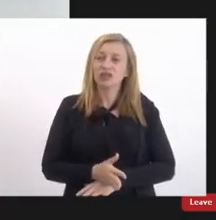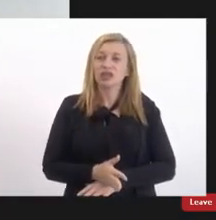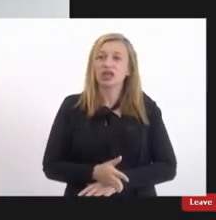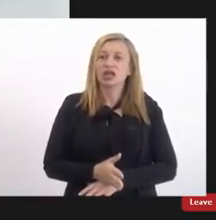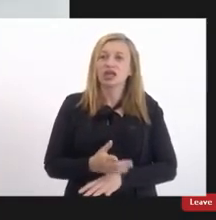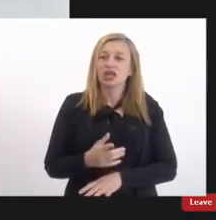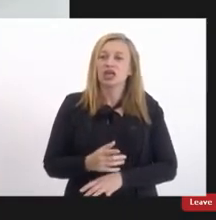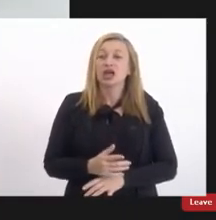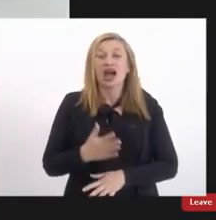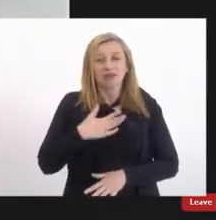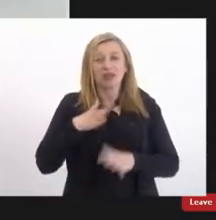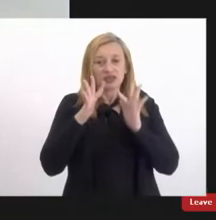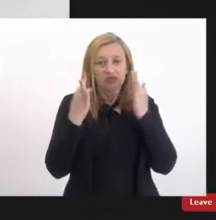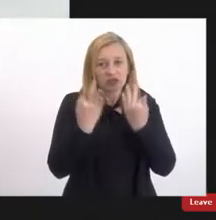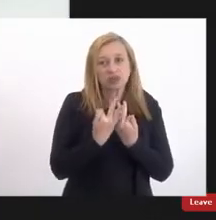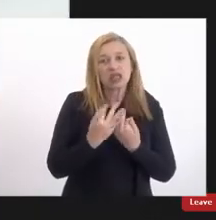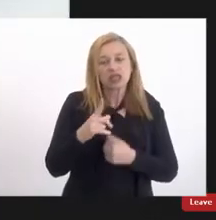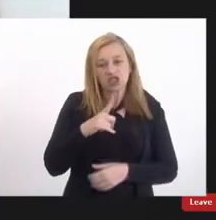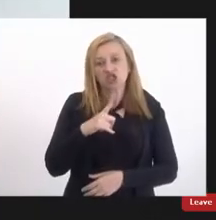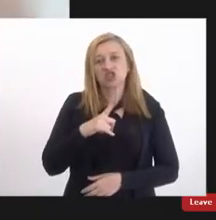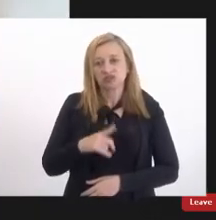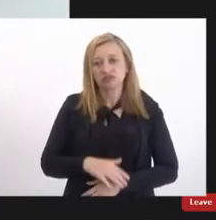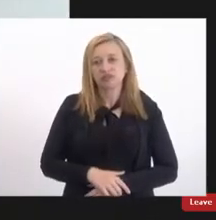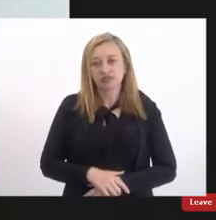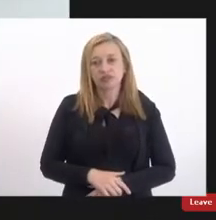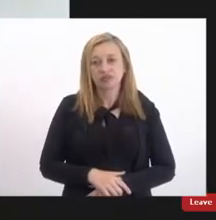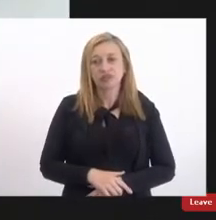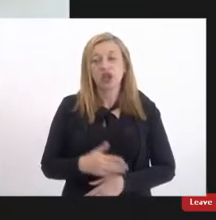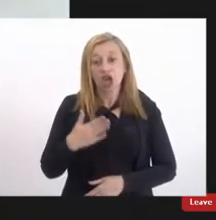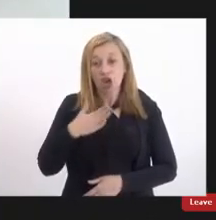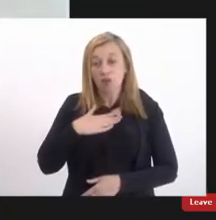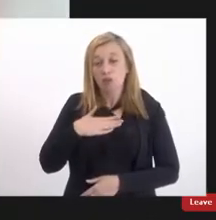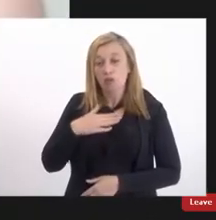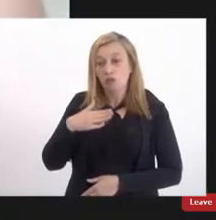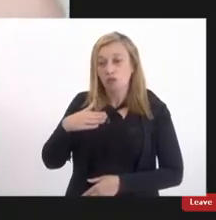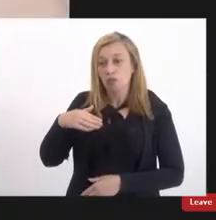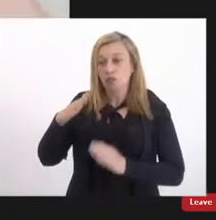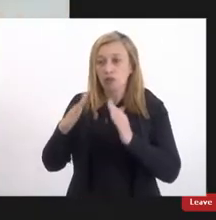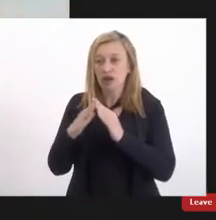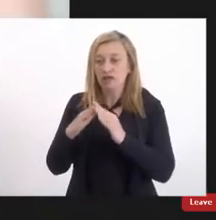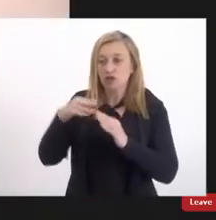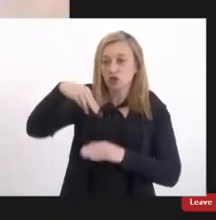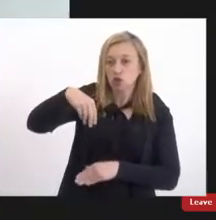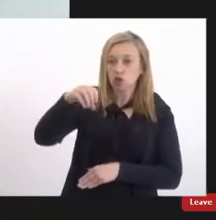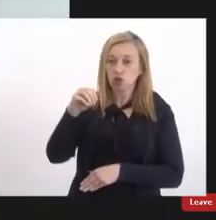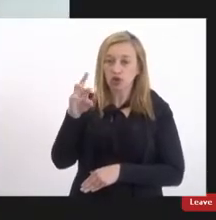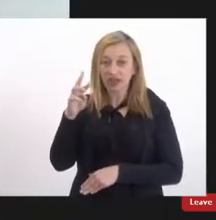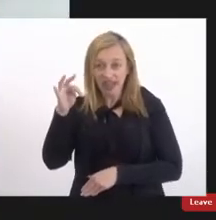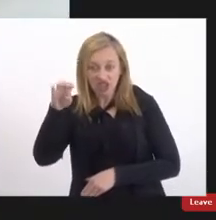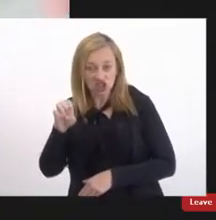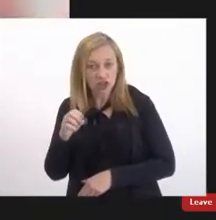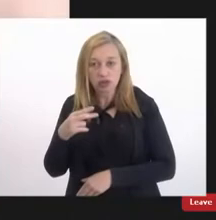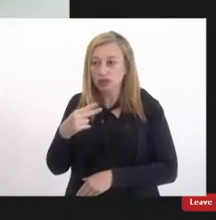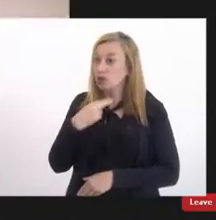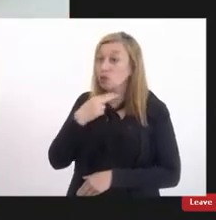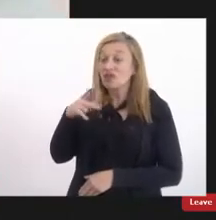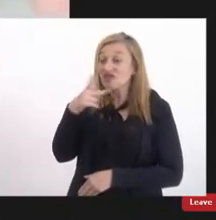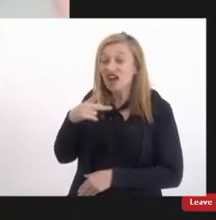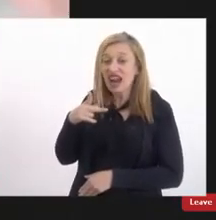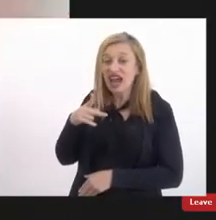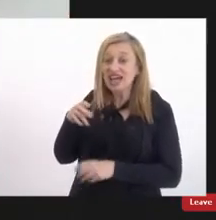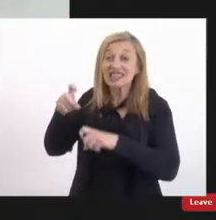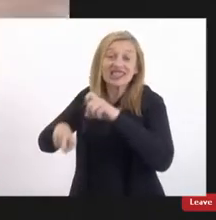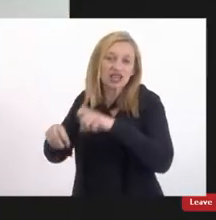mas a minha família tinha esse hábito eu morava no nordeste não se fala em sexo pra mulheres que é pra não ensinar né que é uma